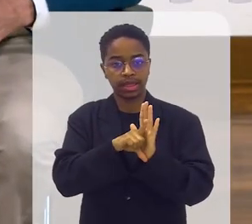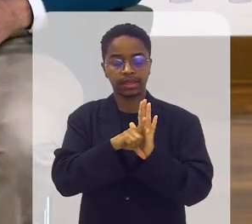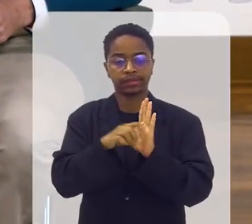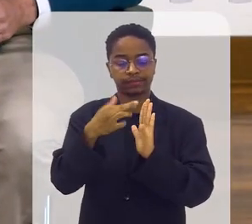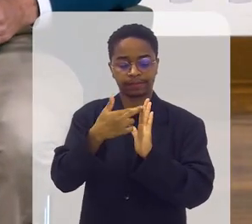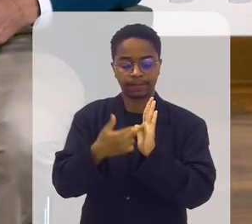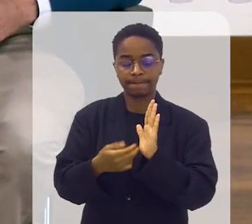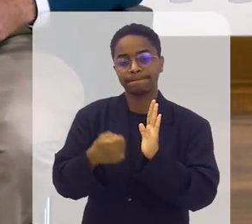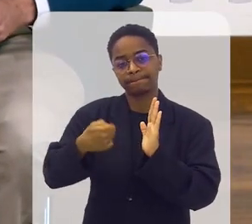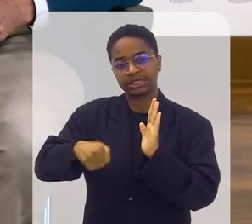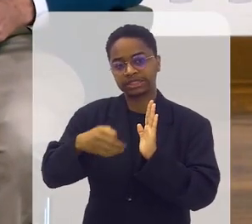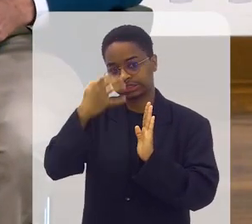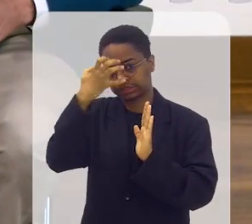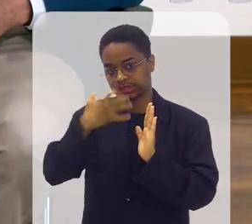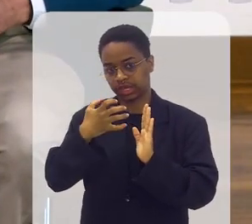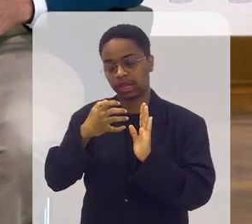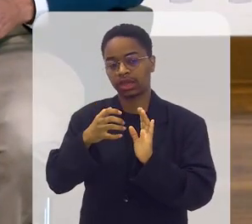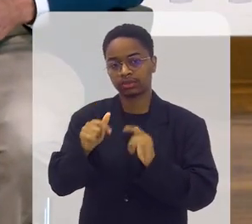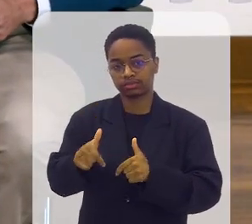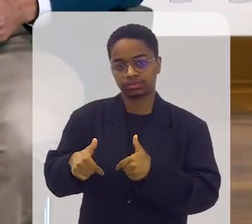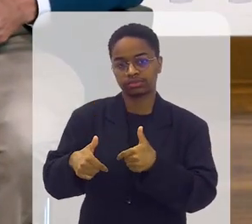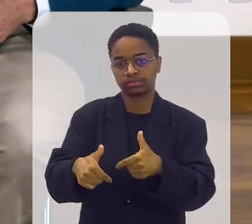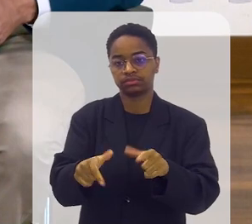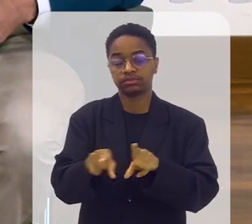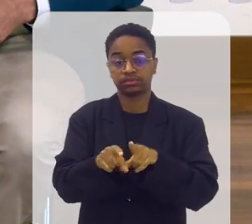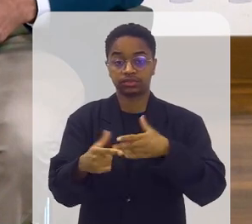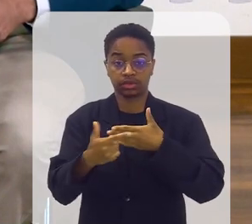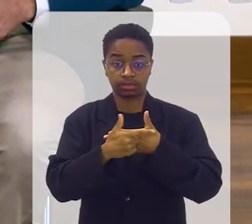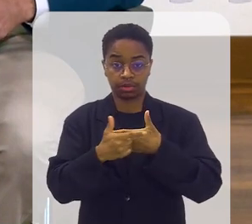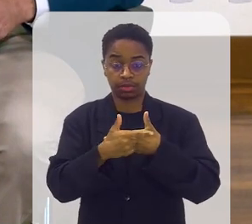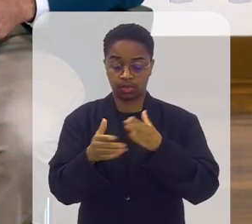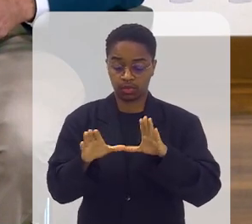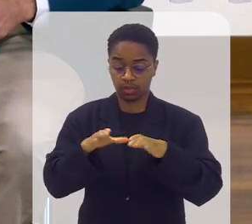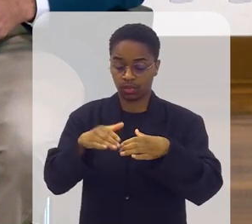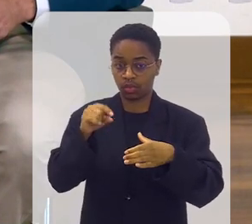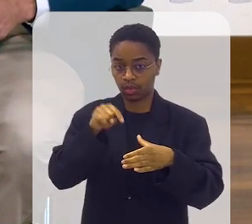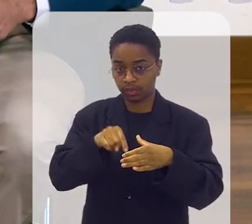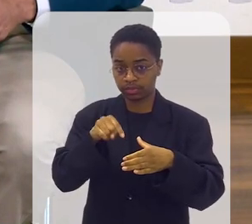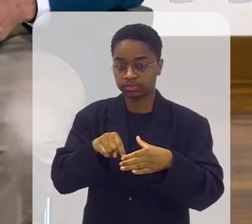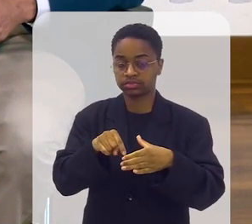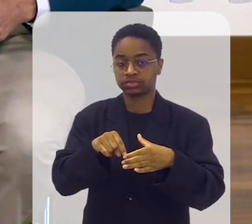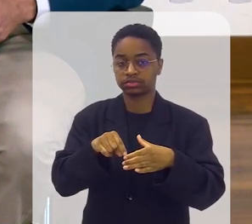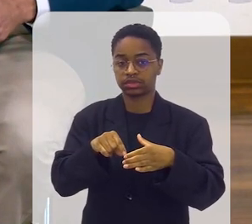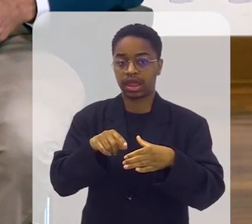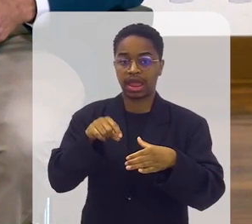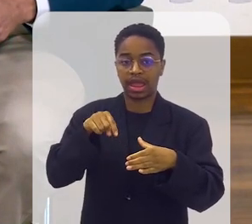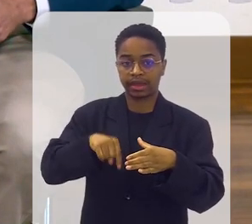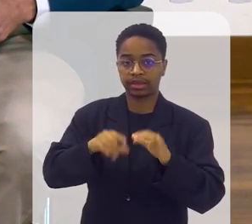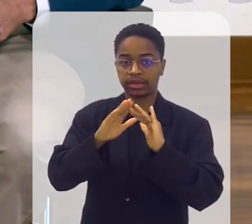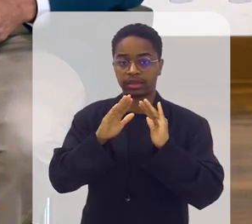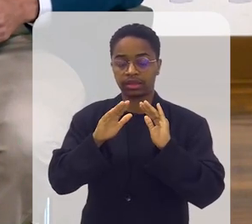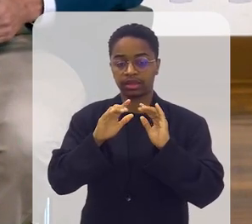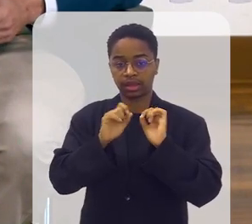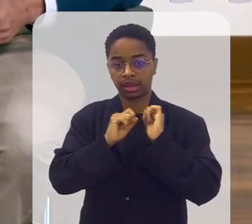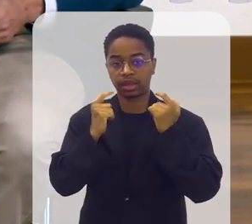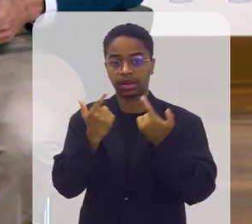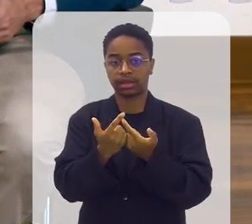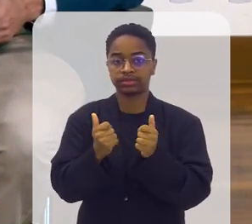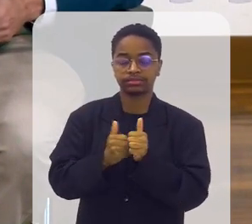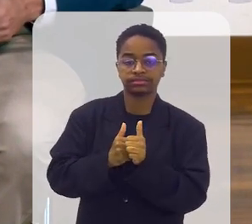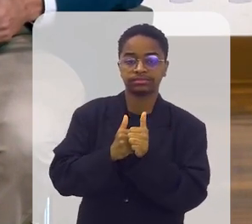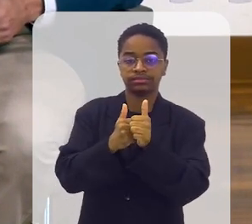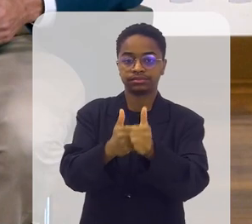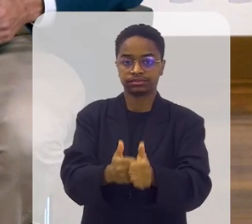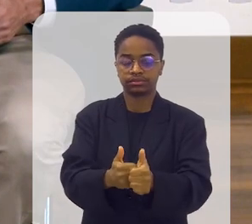das leis, elas precisam ter um pouco mais de celeridade. E aí o papel da comissão, das comissões dessa Casa, de